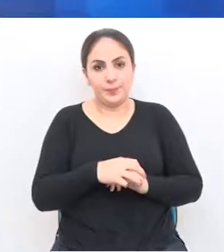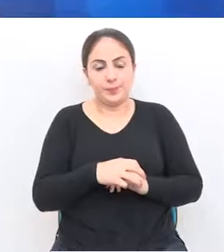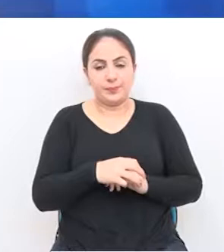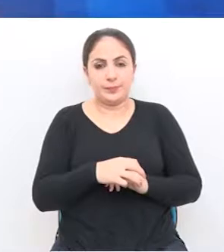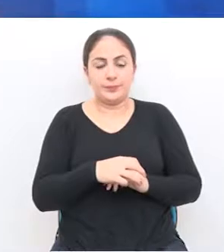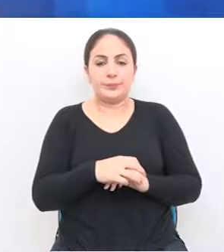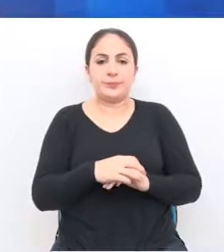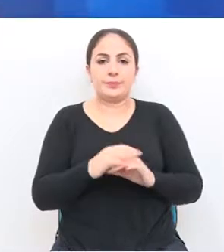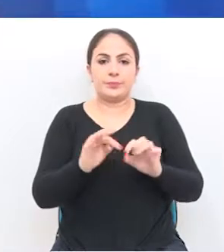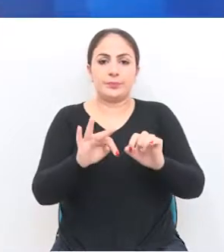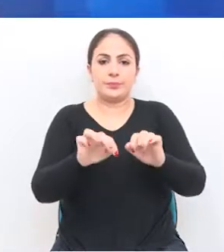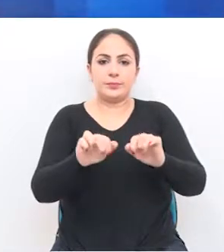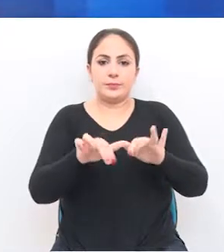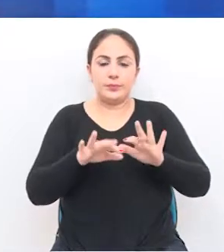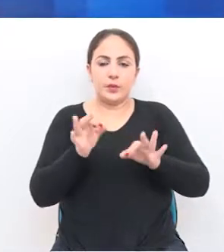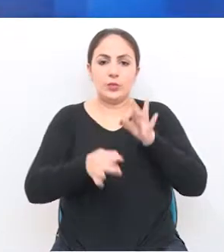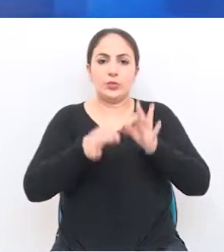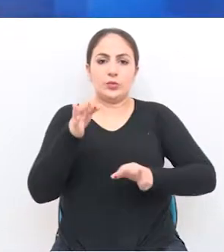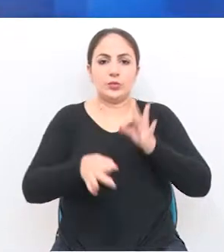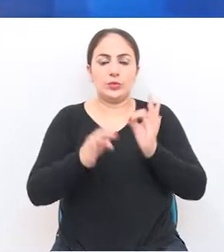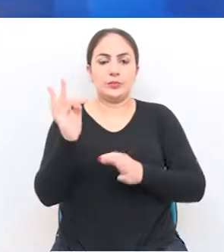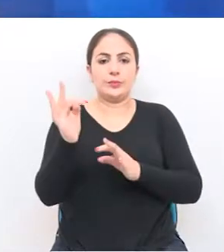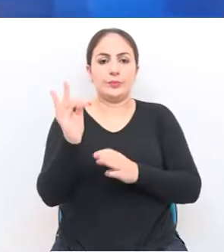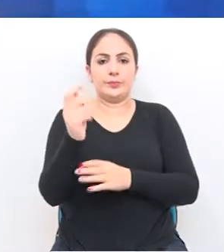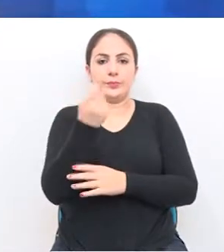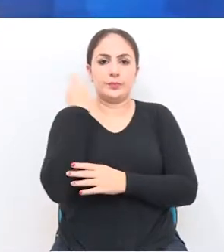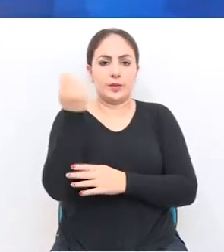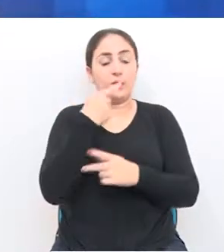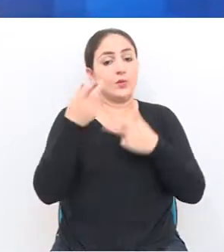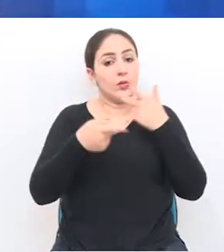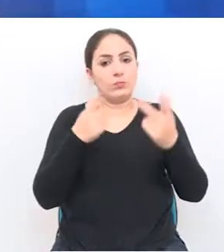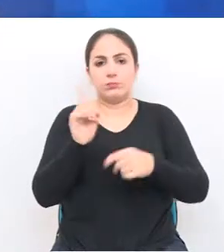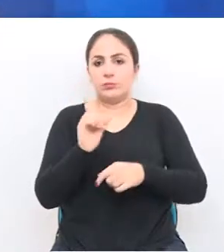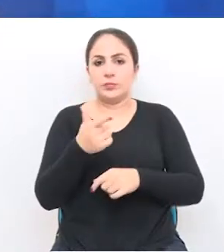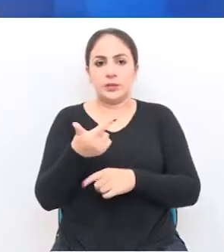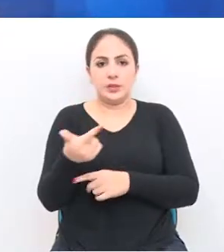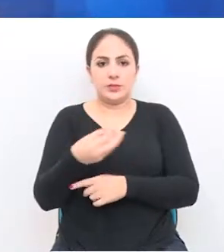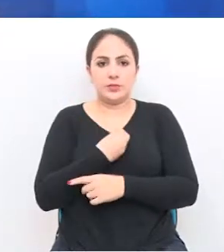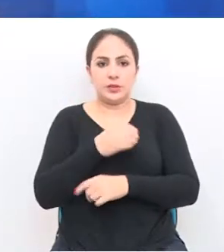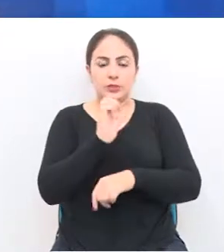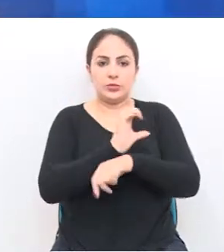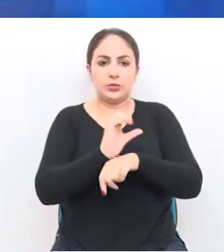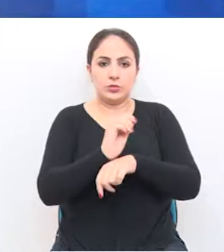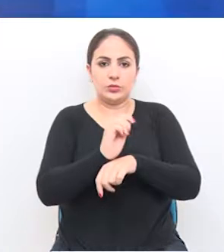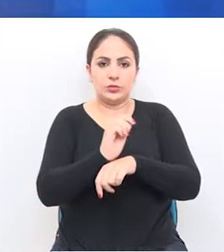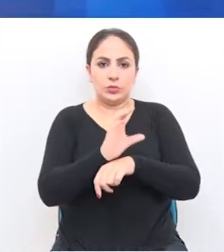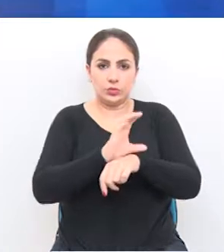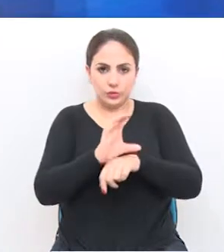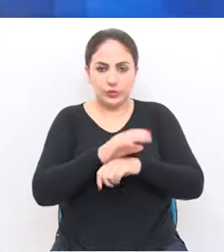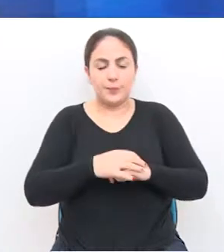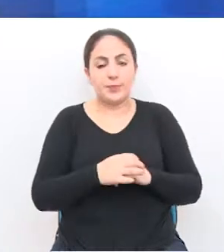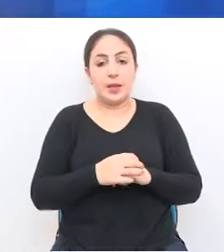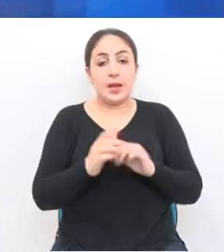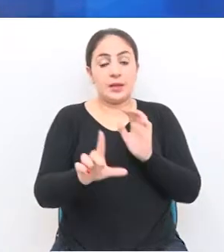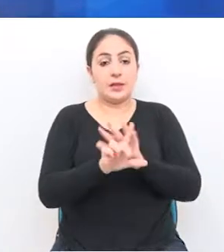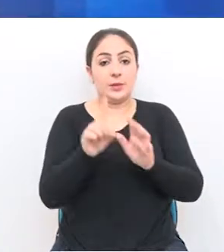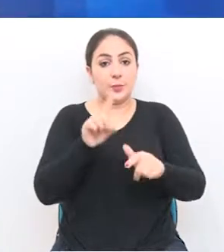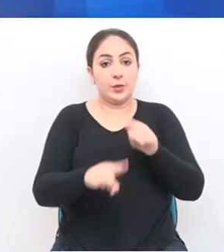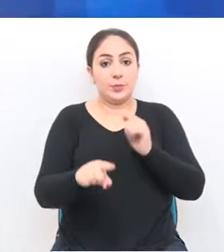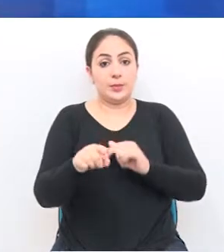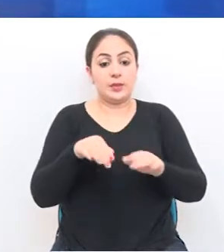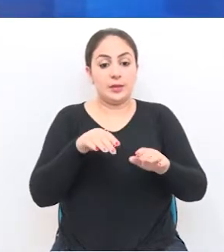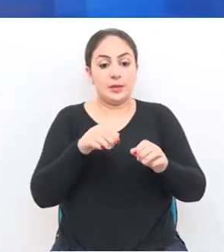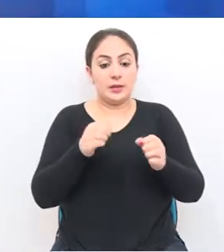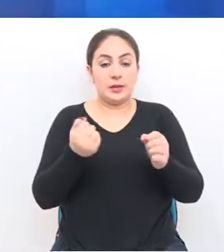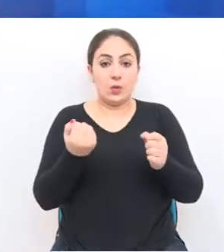oblíquo. O Tribunal de Justiça do Rio Grande do Sul declarou inconstitucional a lei que proibia o estacionamento de veículos